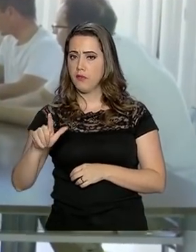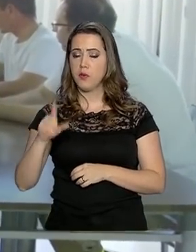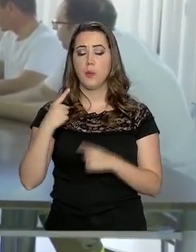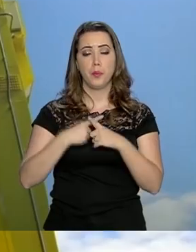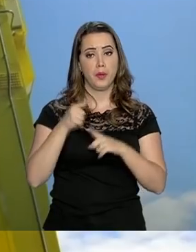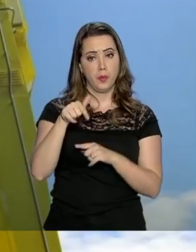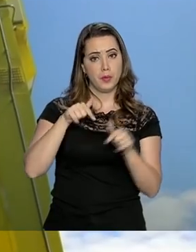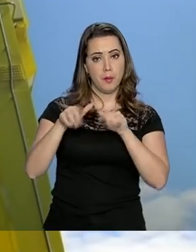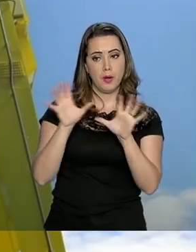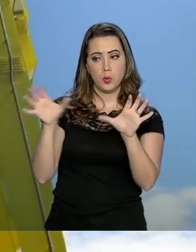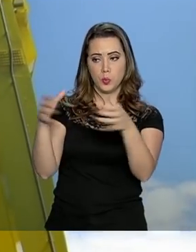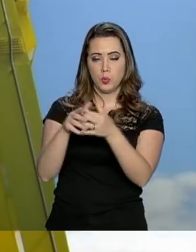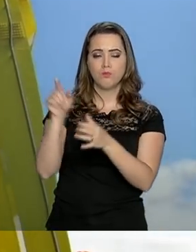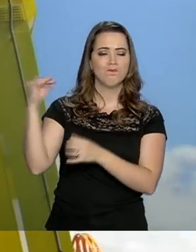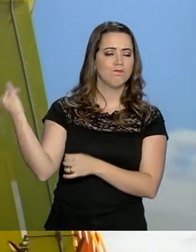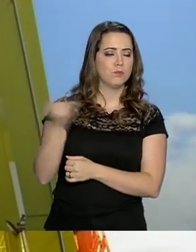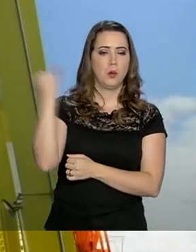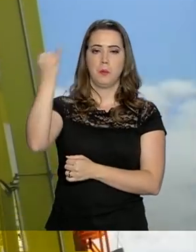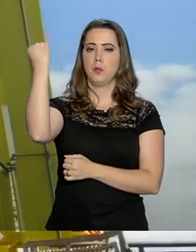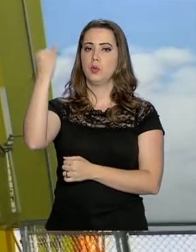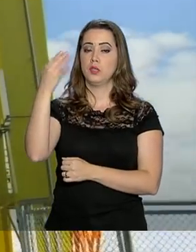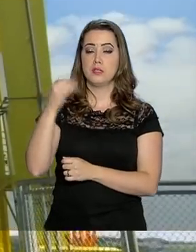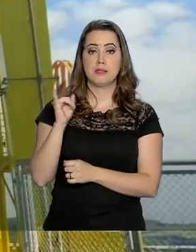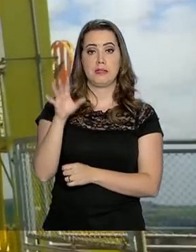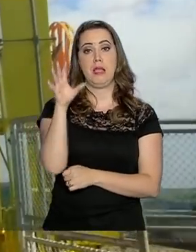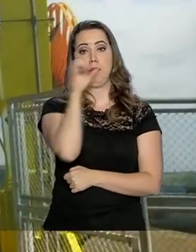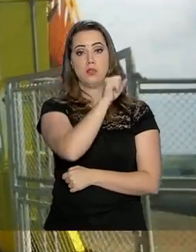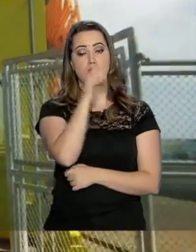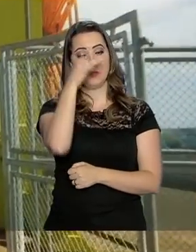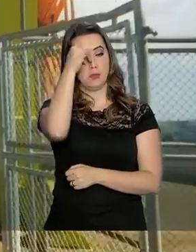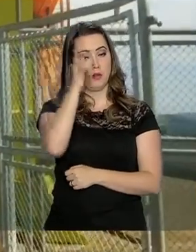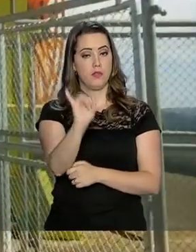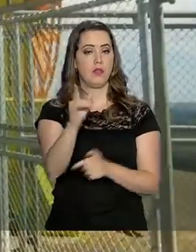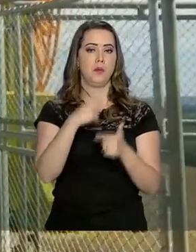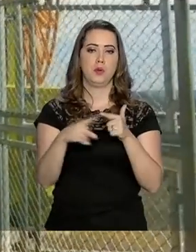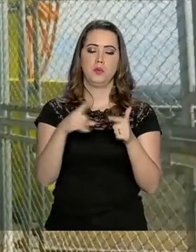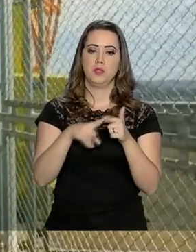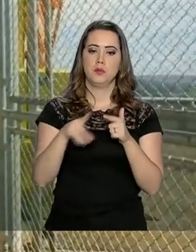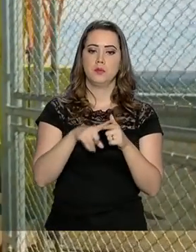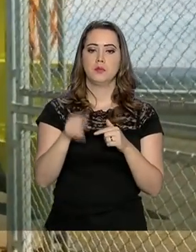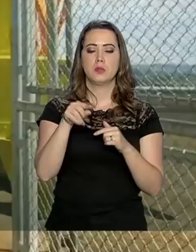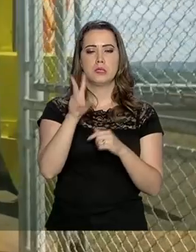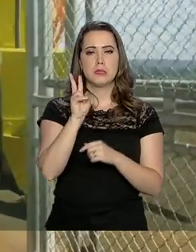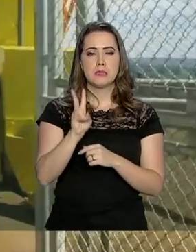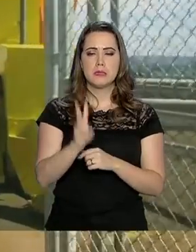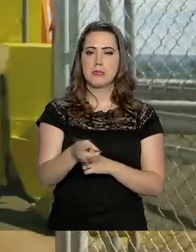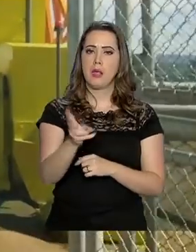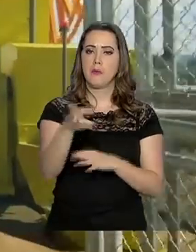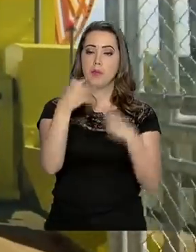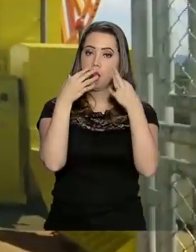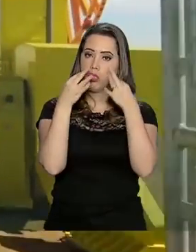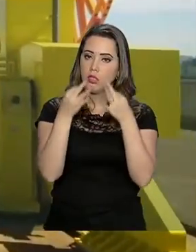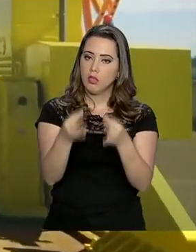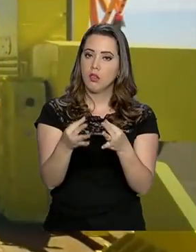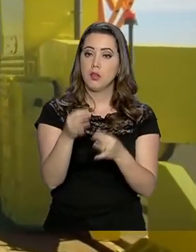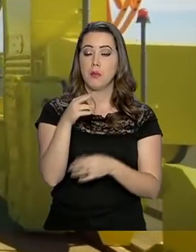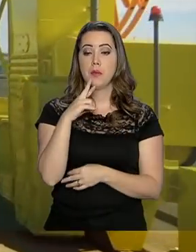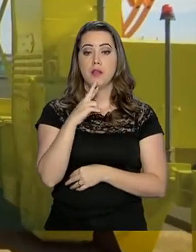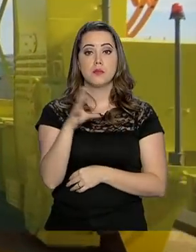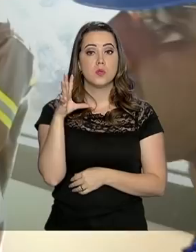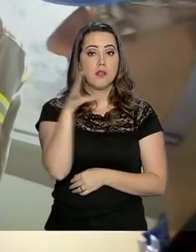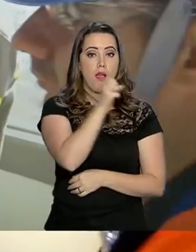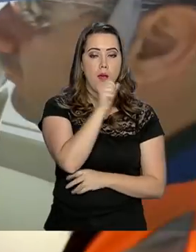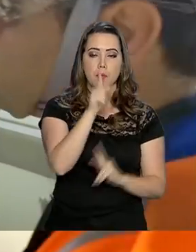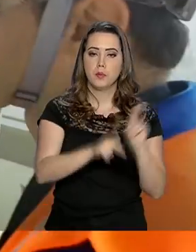é fundamental em situações de emergência, para ajudar na prevenção de acidentes. Eles ficam atentos para dar respostas rápidas à